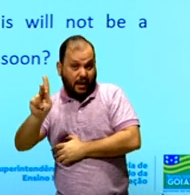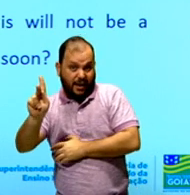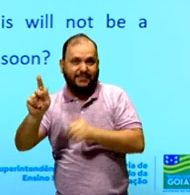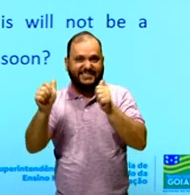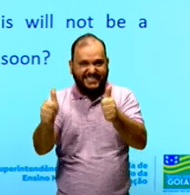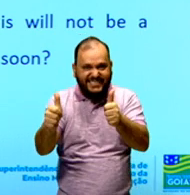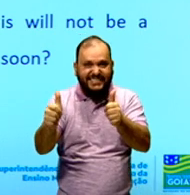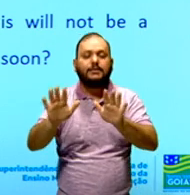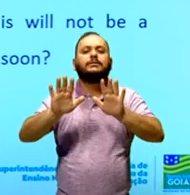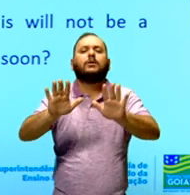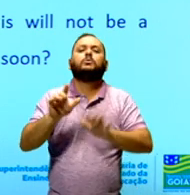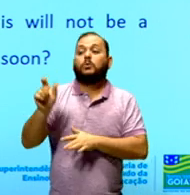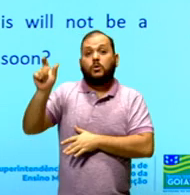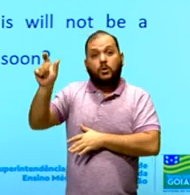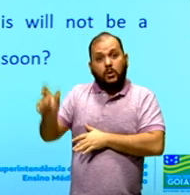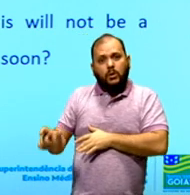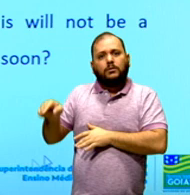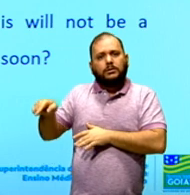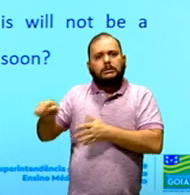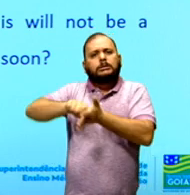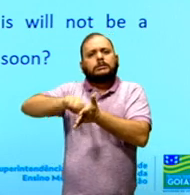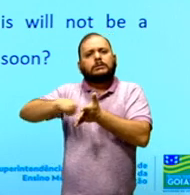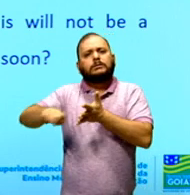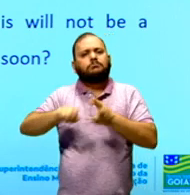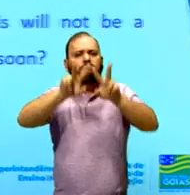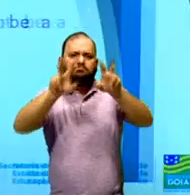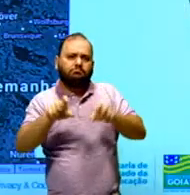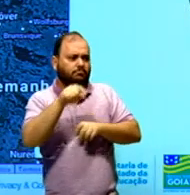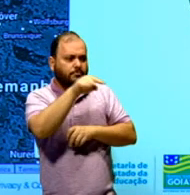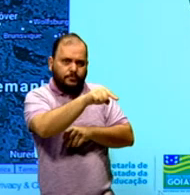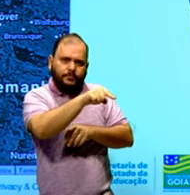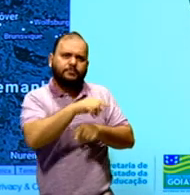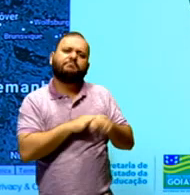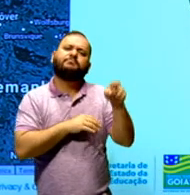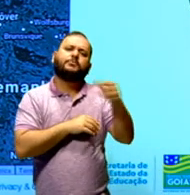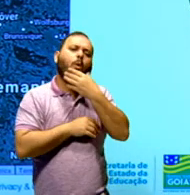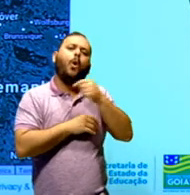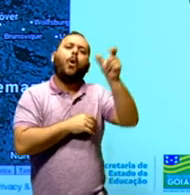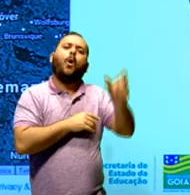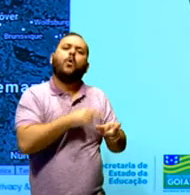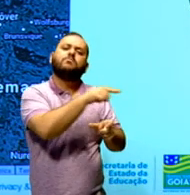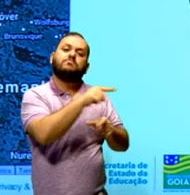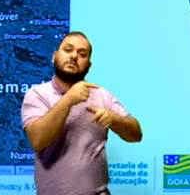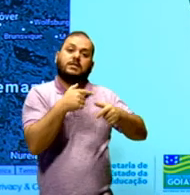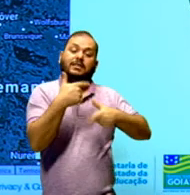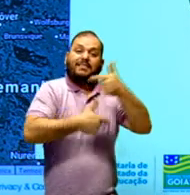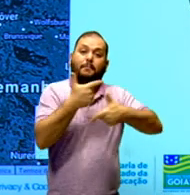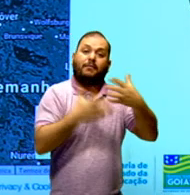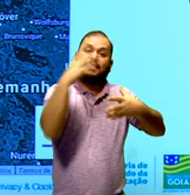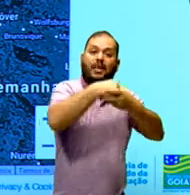de um Primeiro Ministro que administra um lugar chamado Reino Unido.